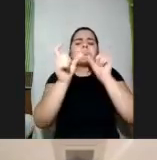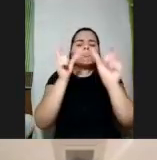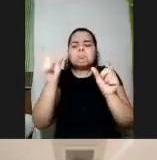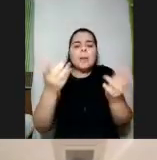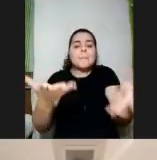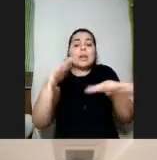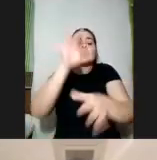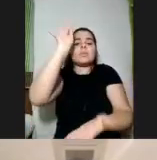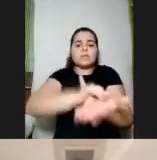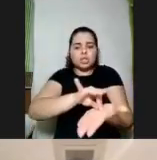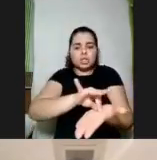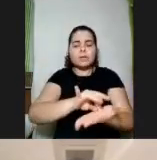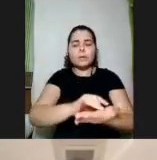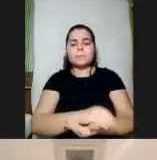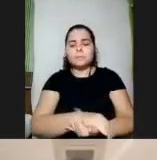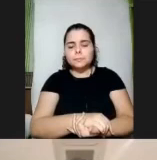efetiva